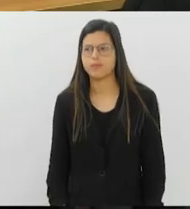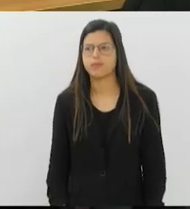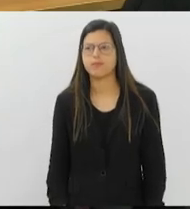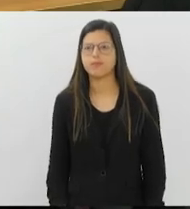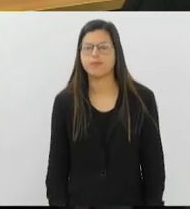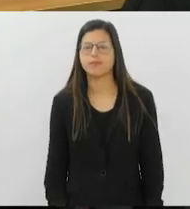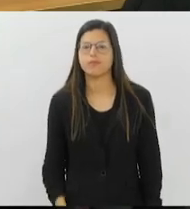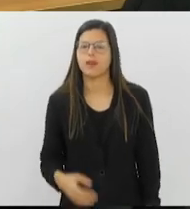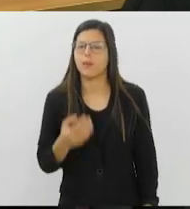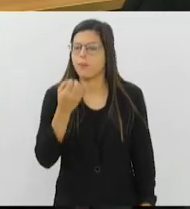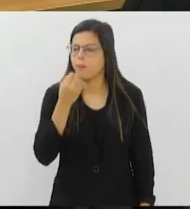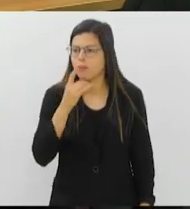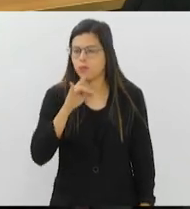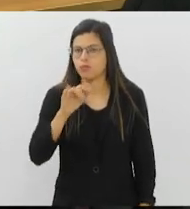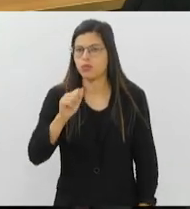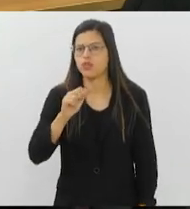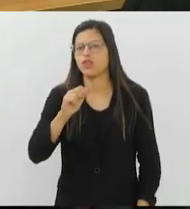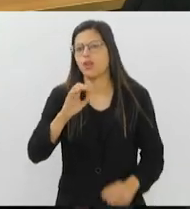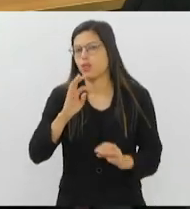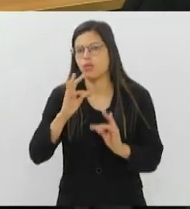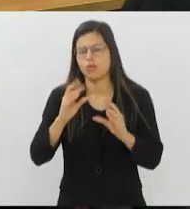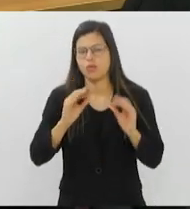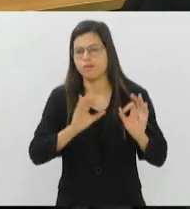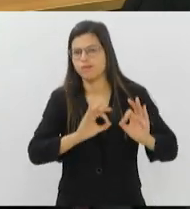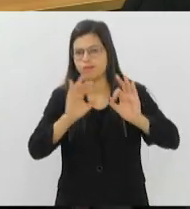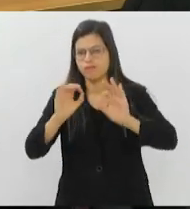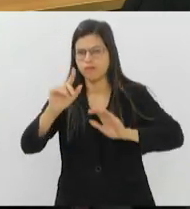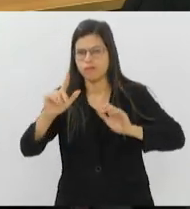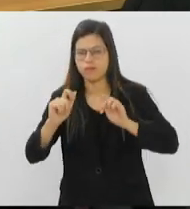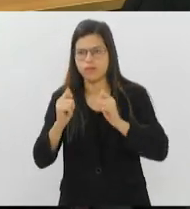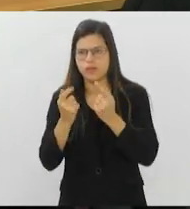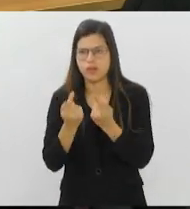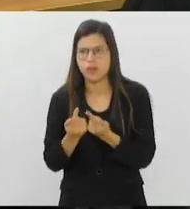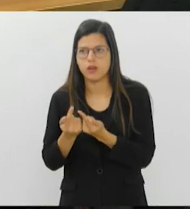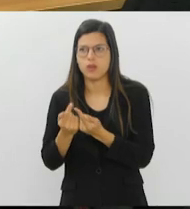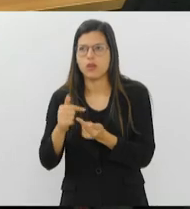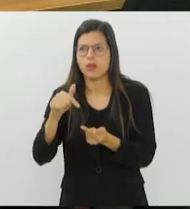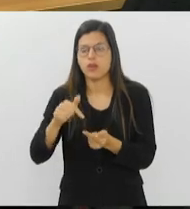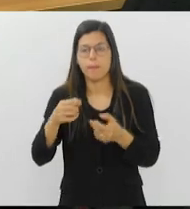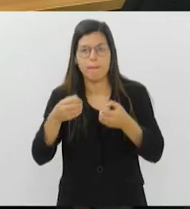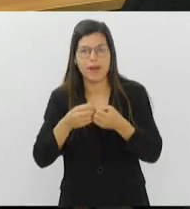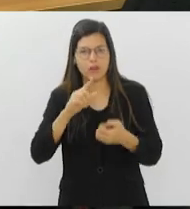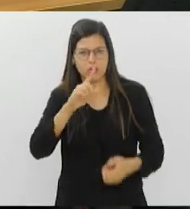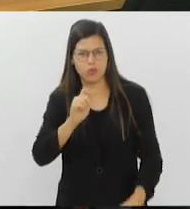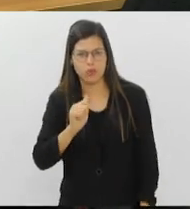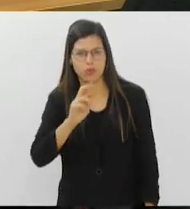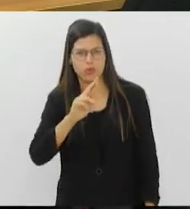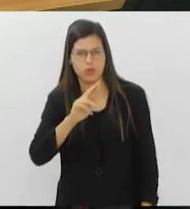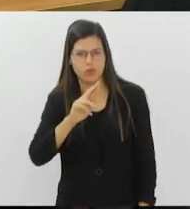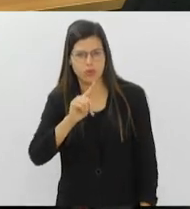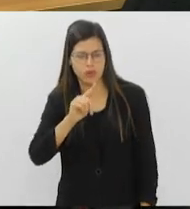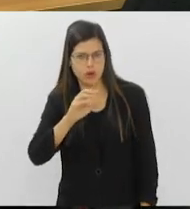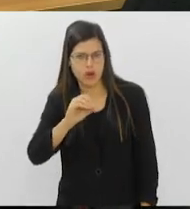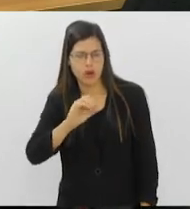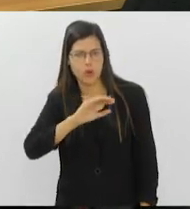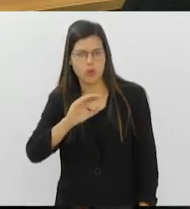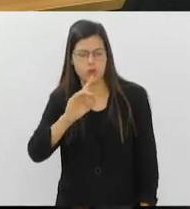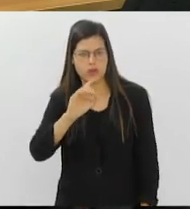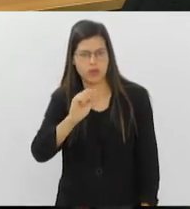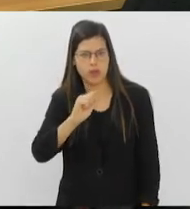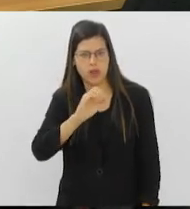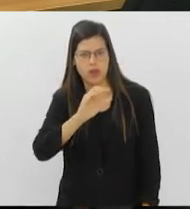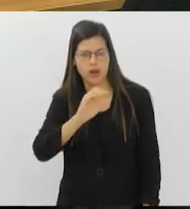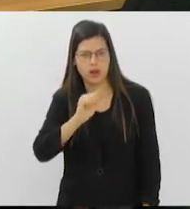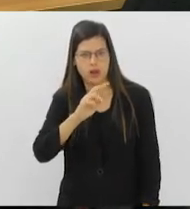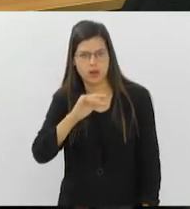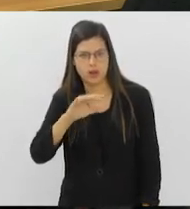Olá, bom dia, Vicente. Bom dia a todos que acompanham a TV Alhaja. Estou aqui próximo ao Largo da Carioca, na frente do edifício central, onde a Secretaria Municipal